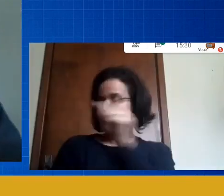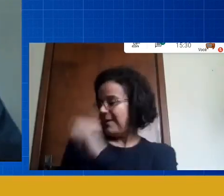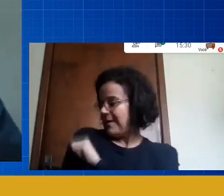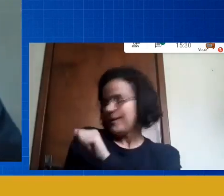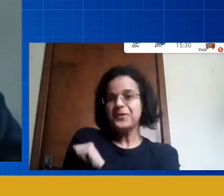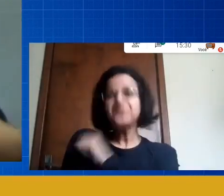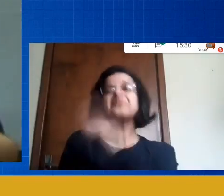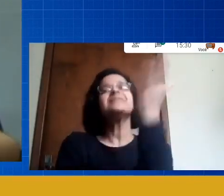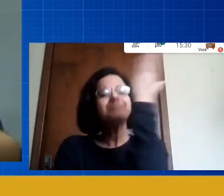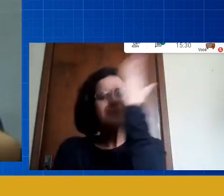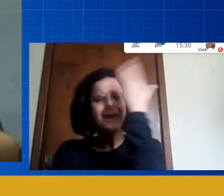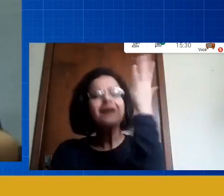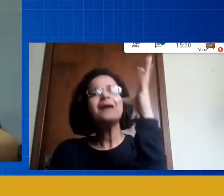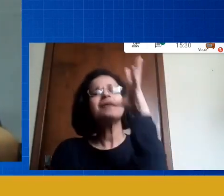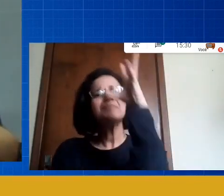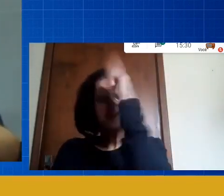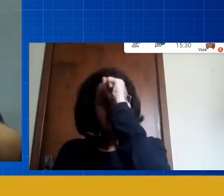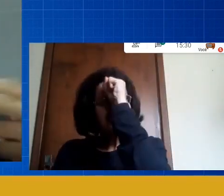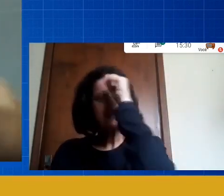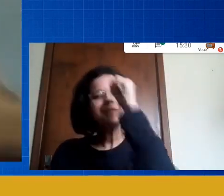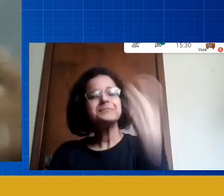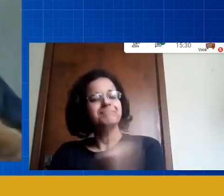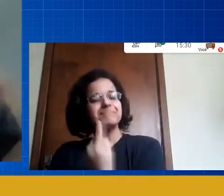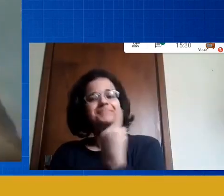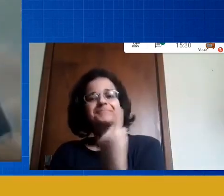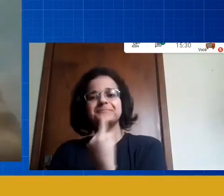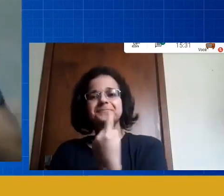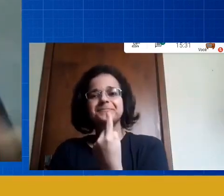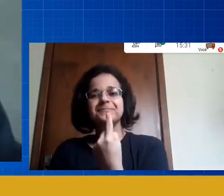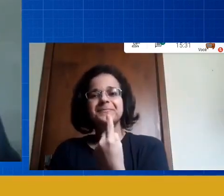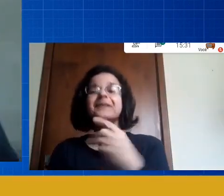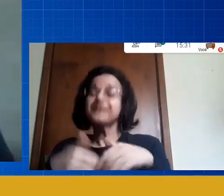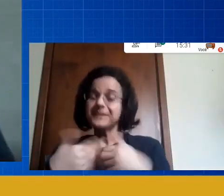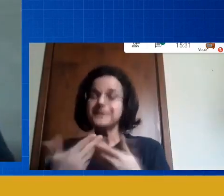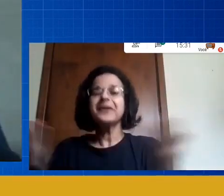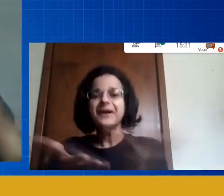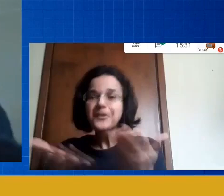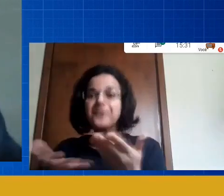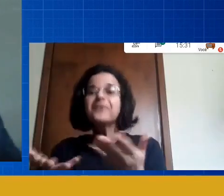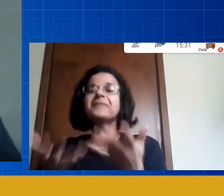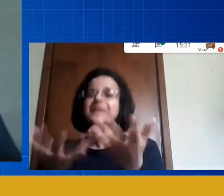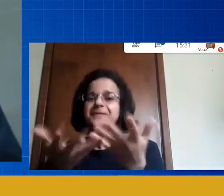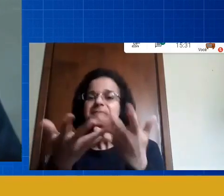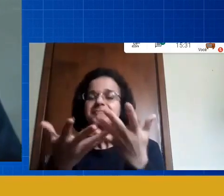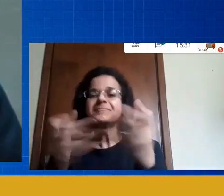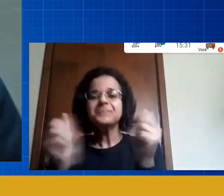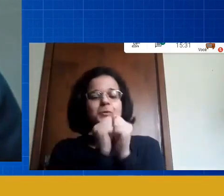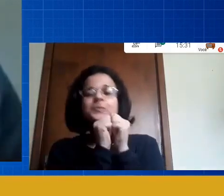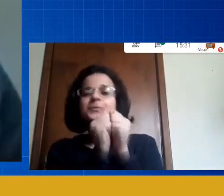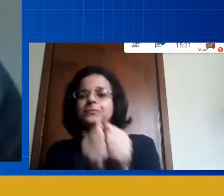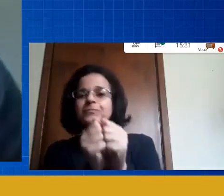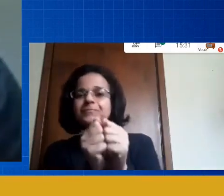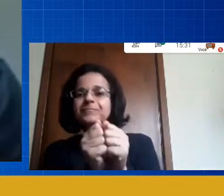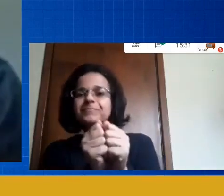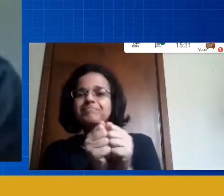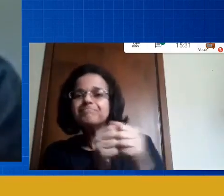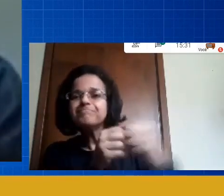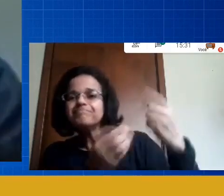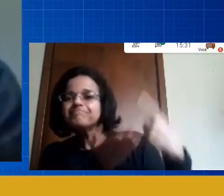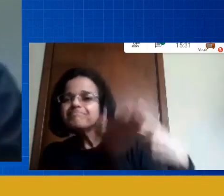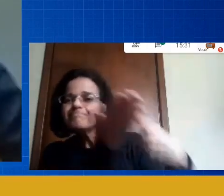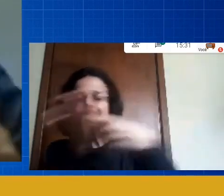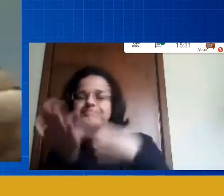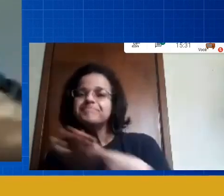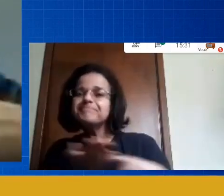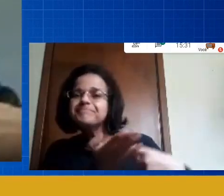degustou isso sozinho e ele não pude fazer agora eles vão querer fazer em conjunto vão querer botar a mão na massa efetivamente né